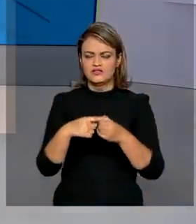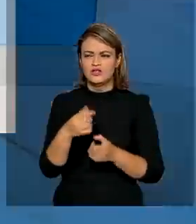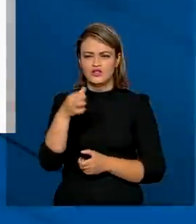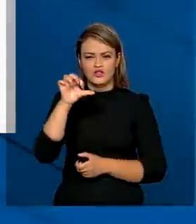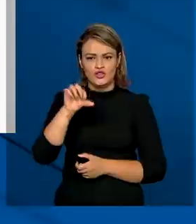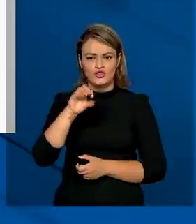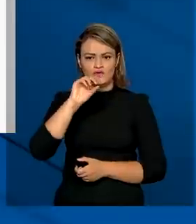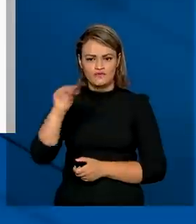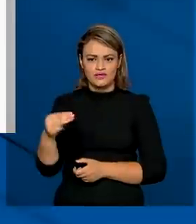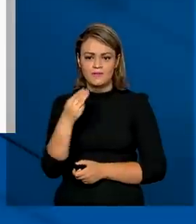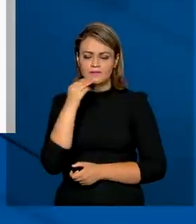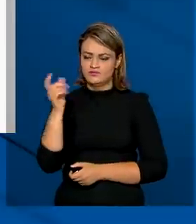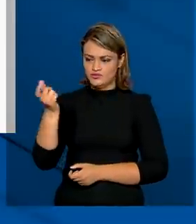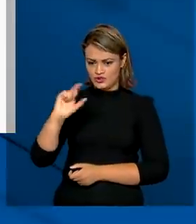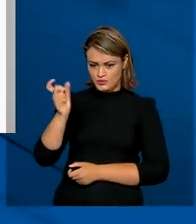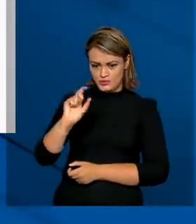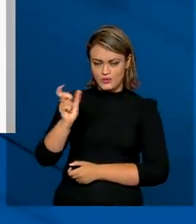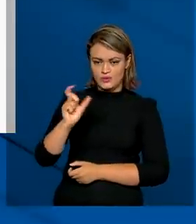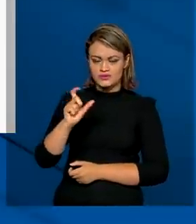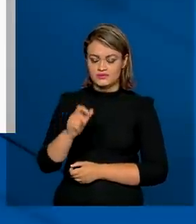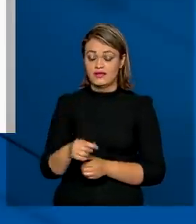90 milhões de doses,